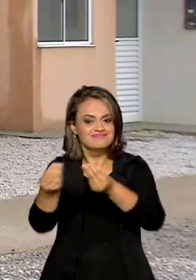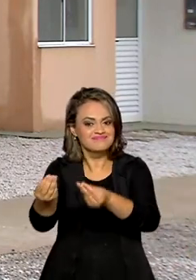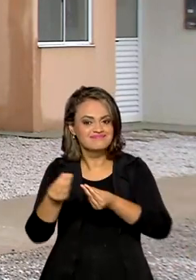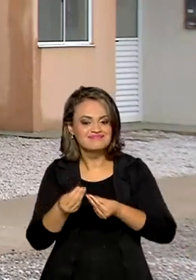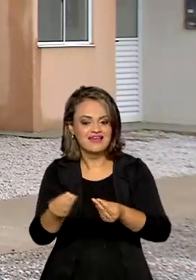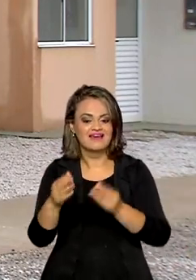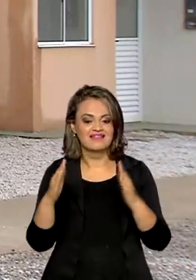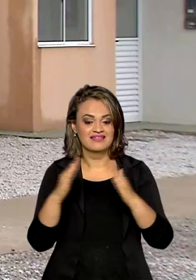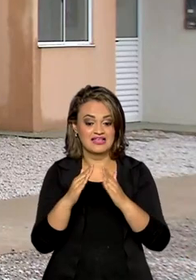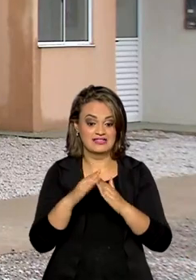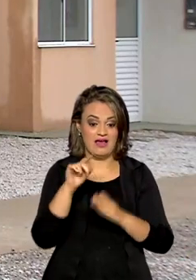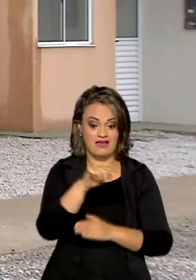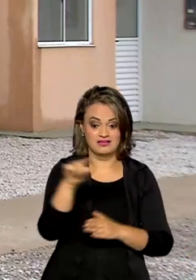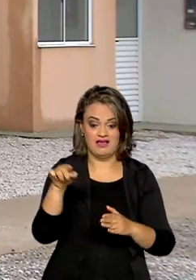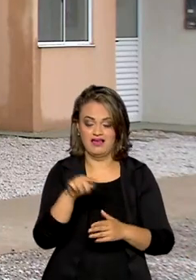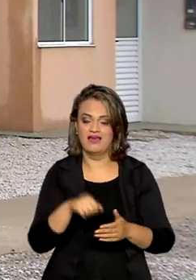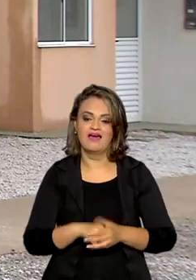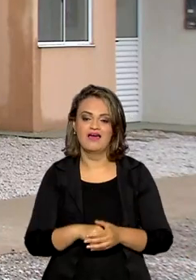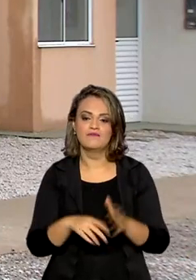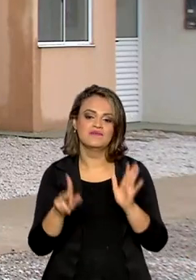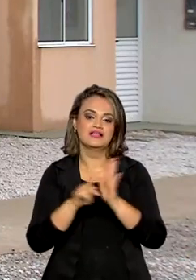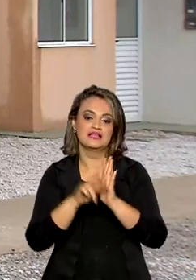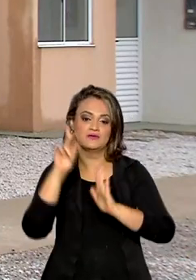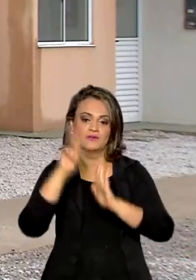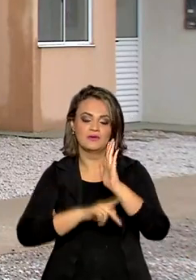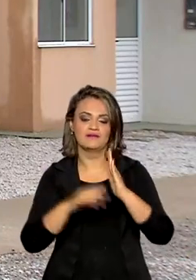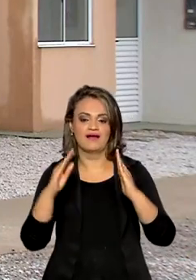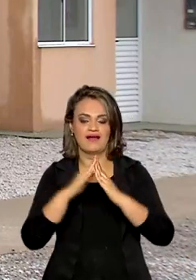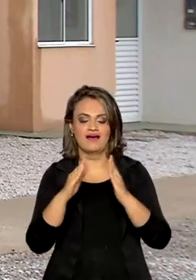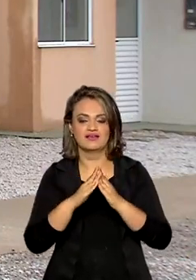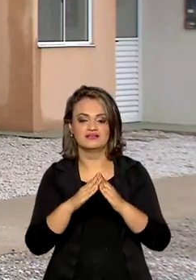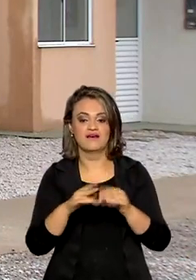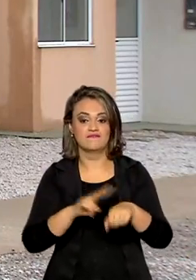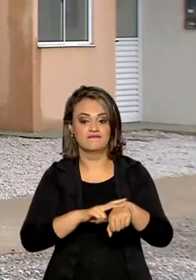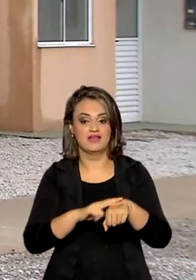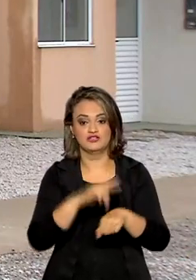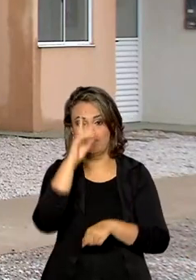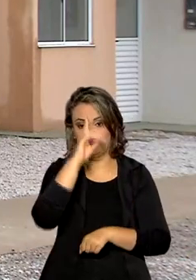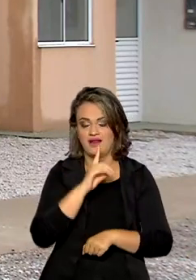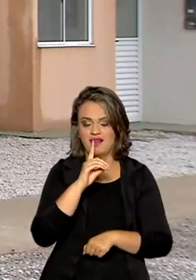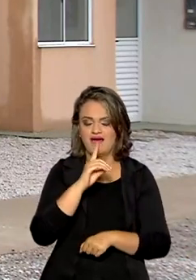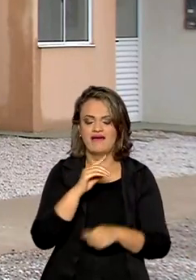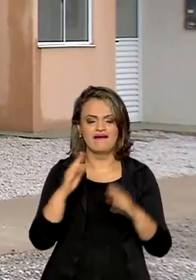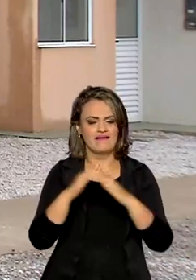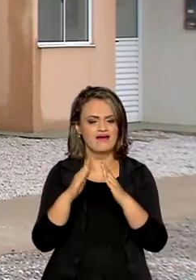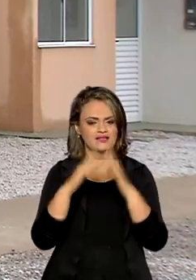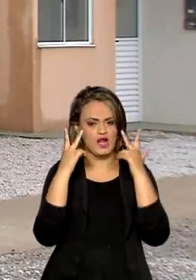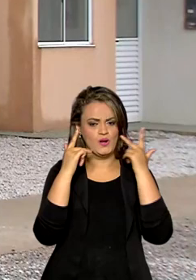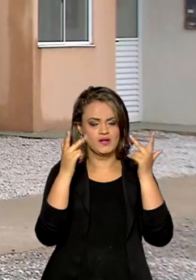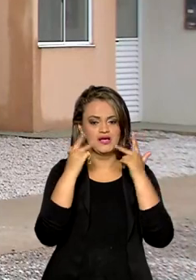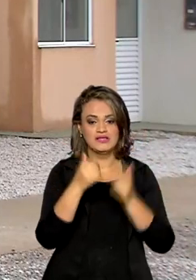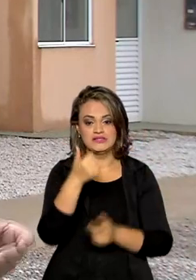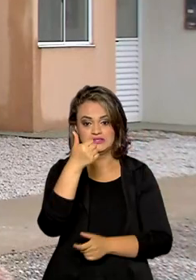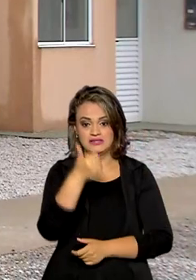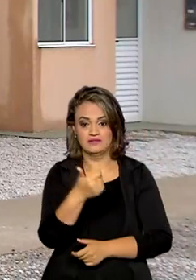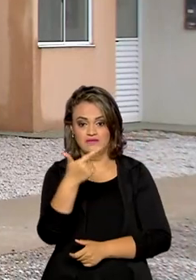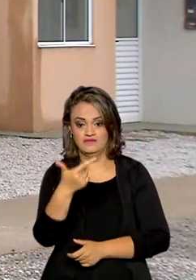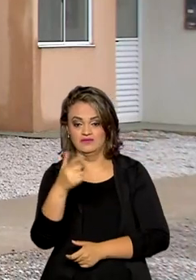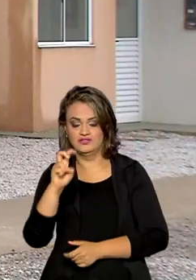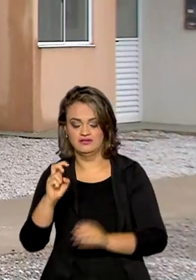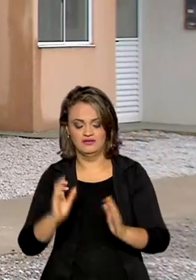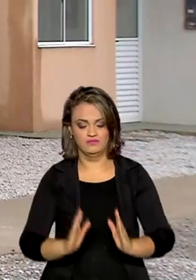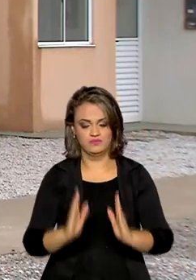8CK1, que é um programa do Casa Verde Amarela, né? Foram casas populares, são 125 blocos.